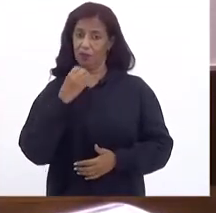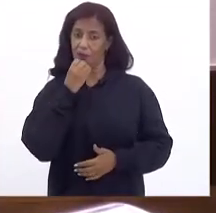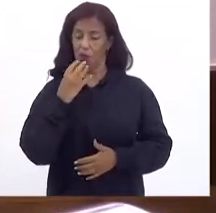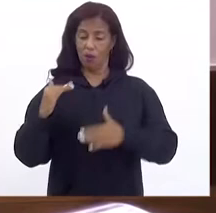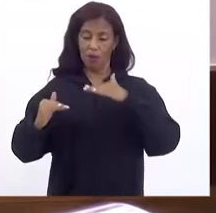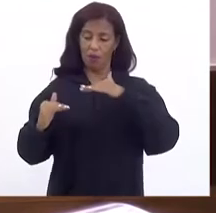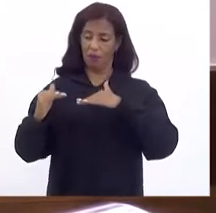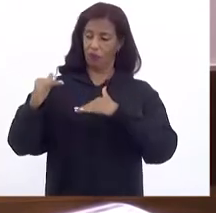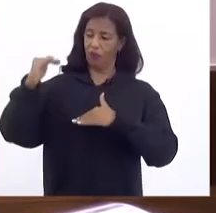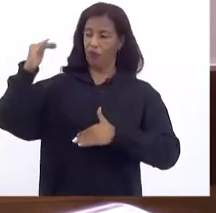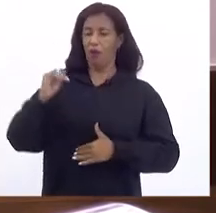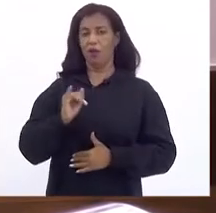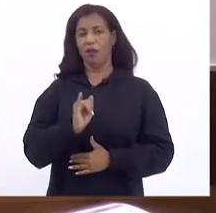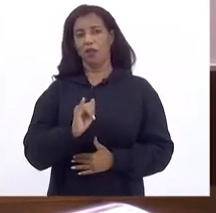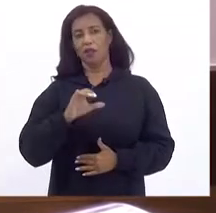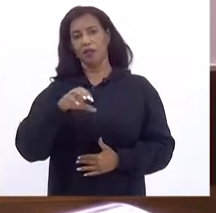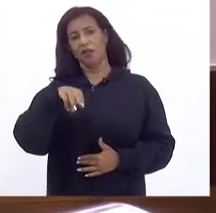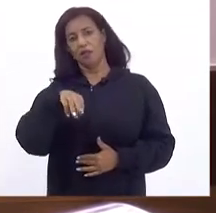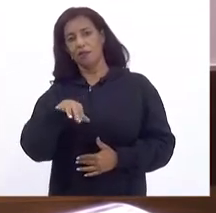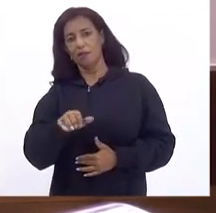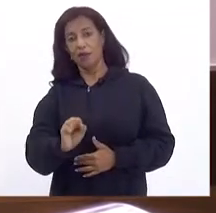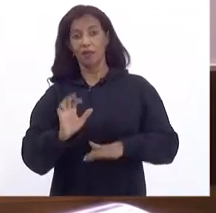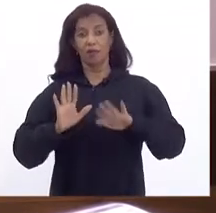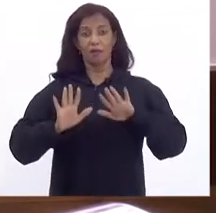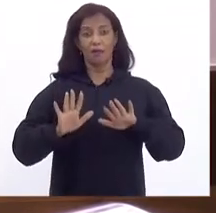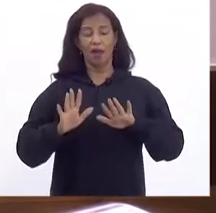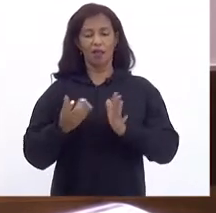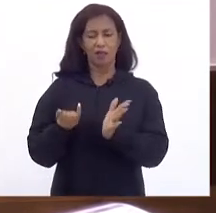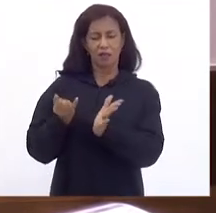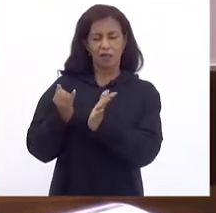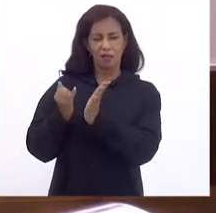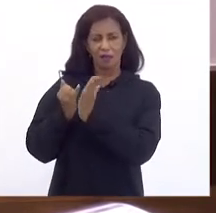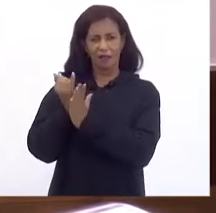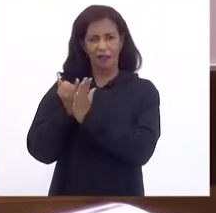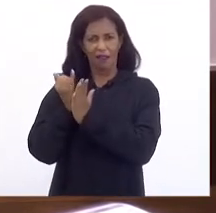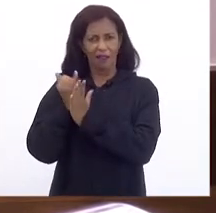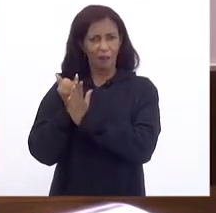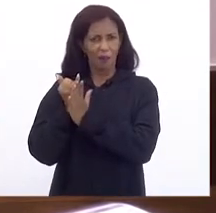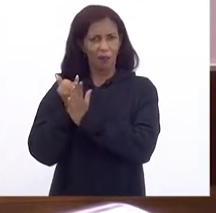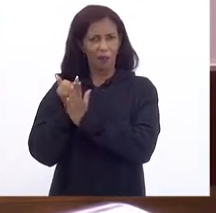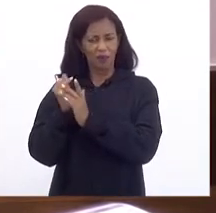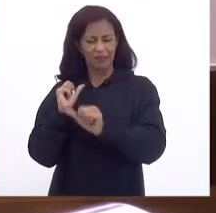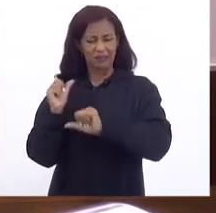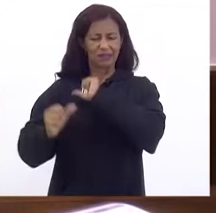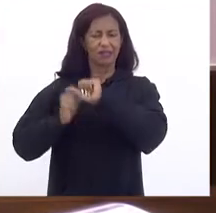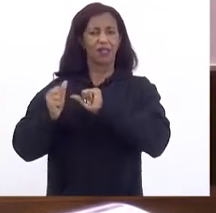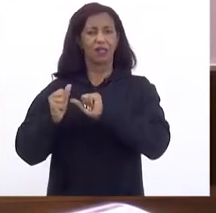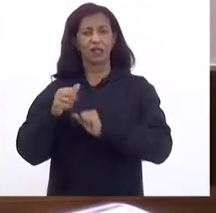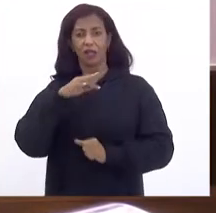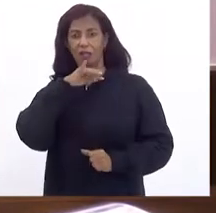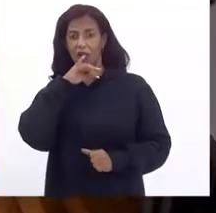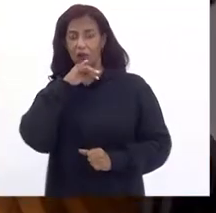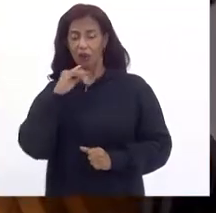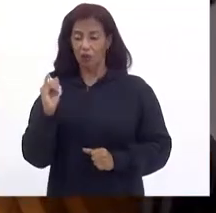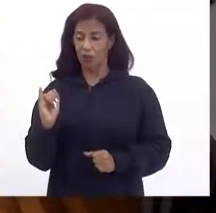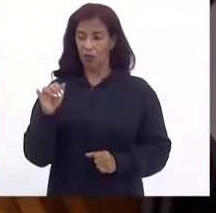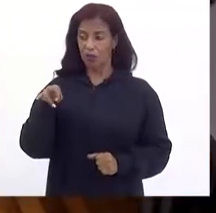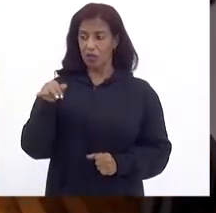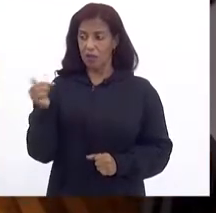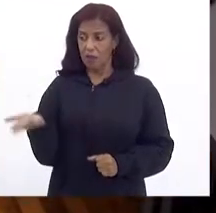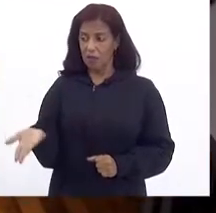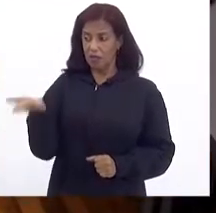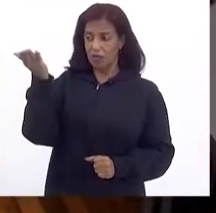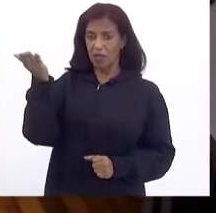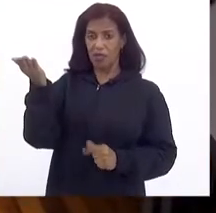cresce O ICMS Mas se gerar Recessão Ela é ruim Porque Cresce o ICMS Mas